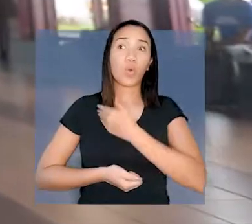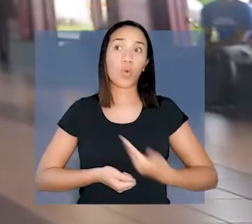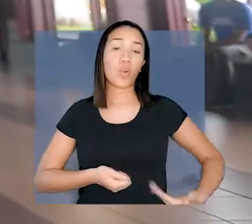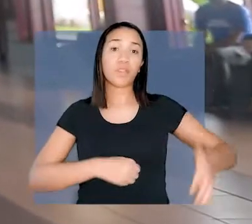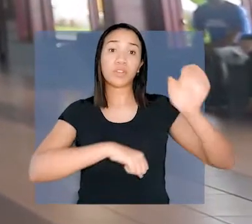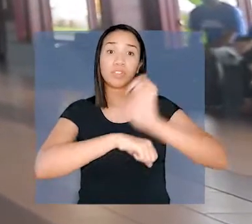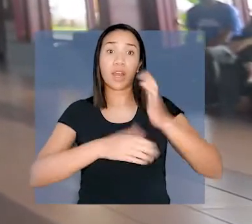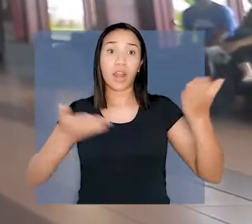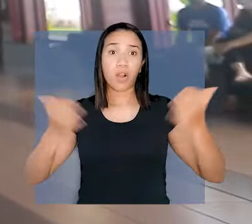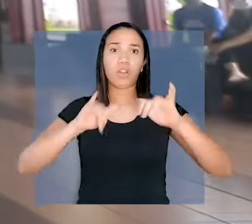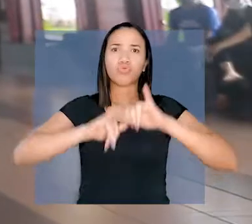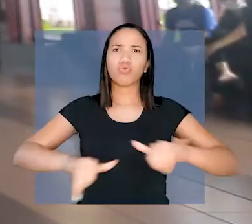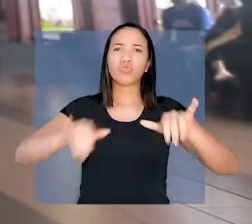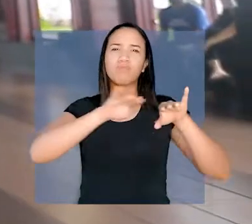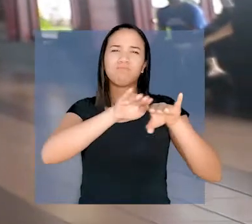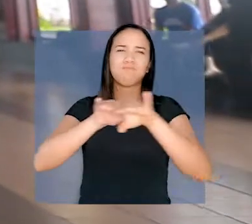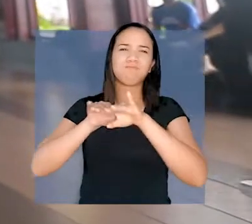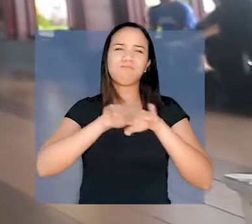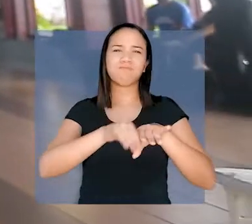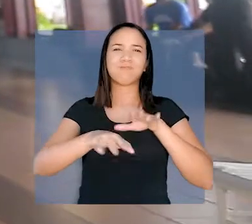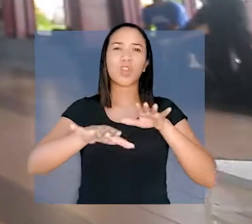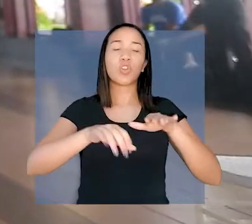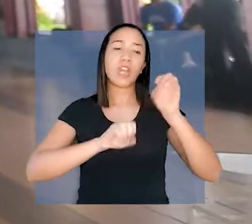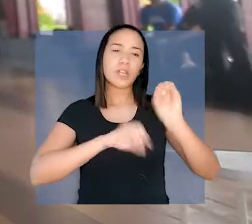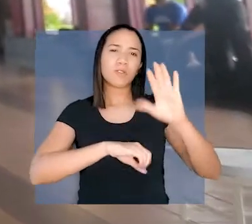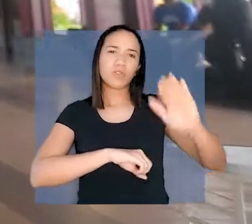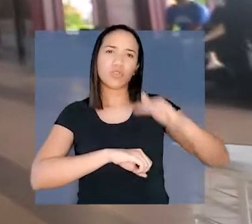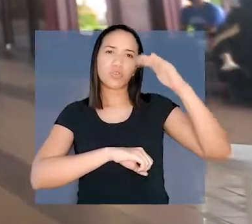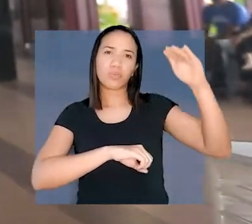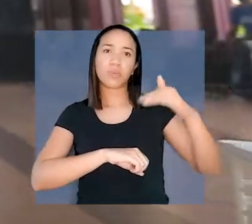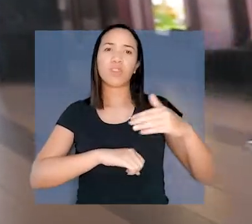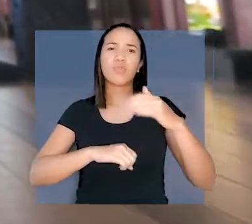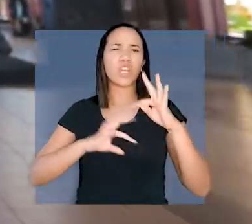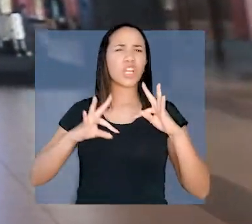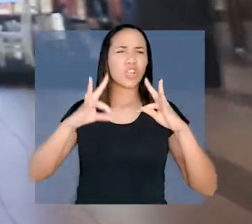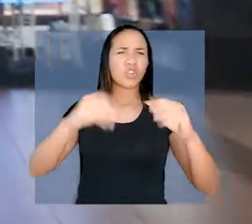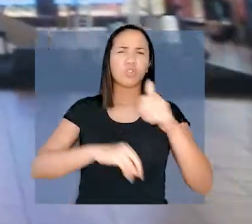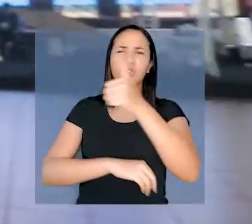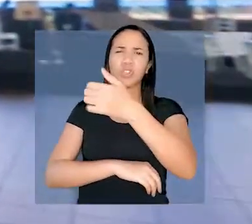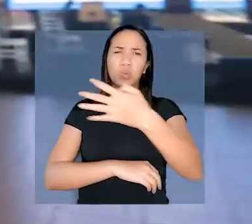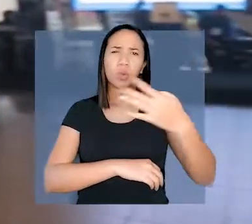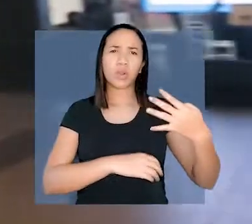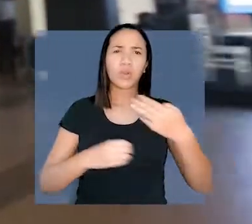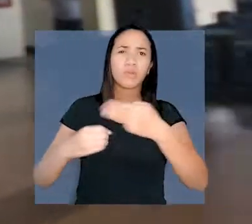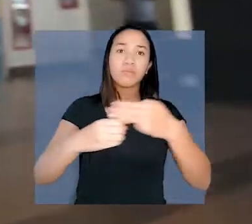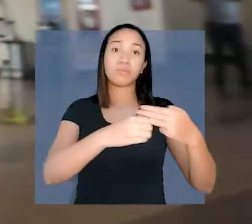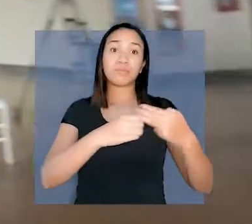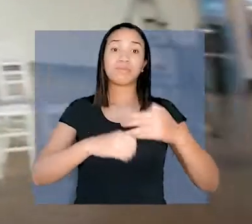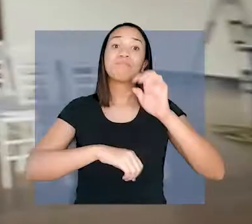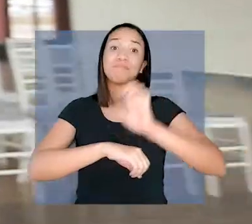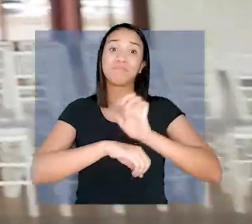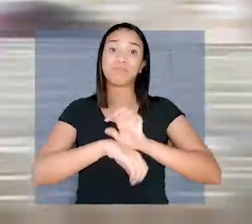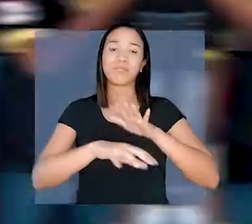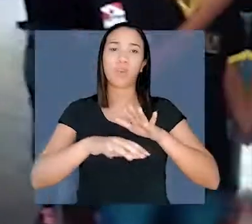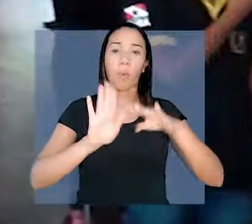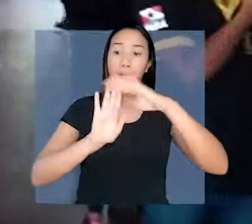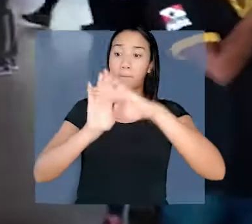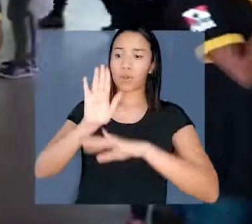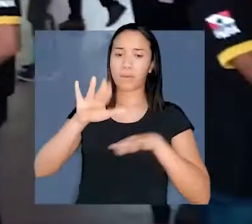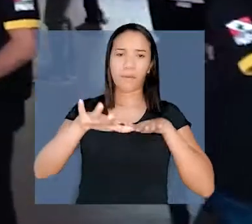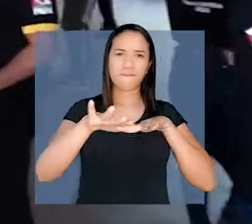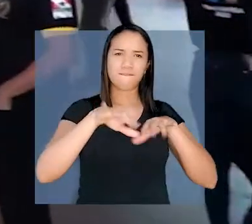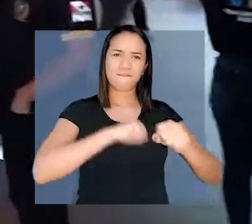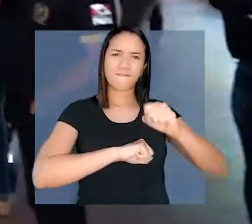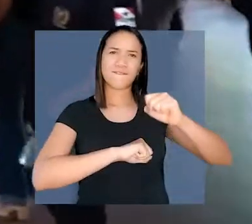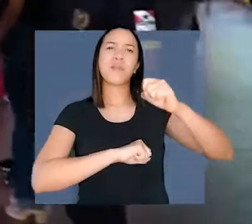O governo do estado anunciou a universalização do ensino superior nos 144 municípios do estado. O Forma